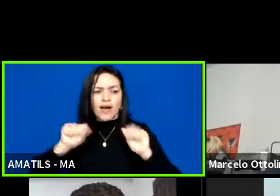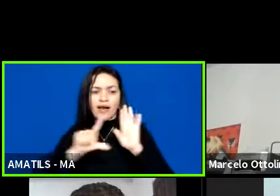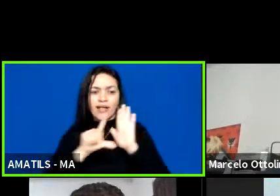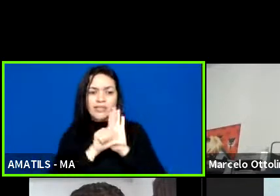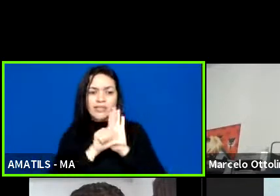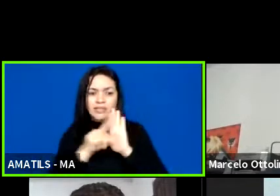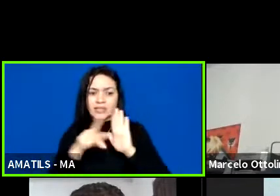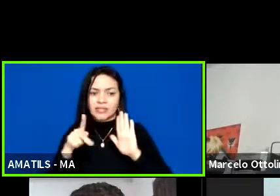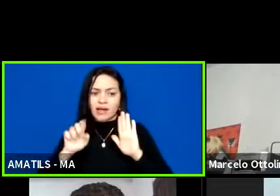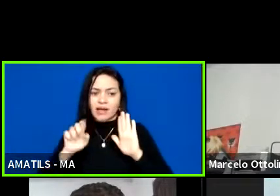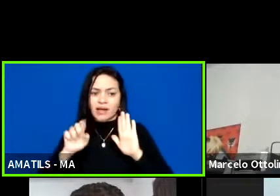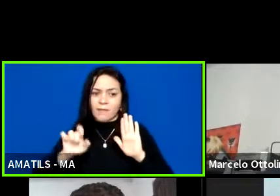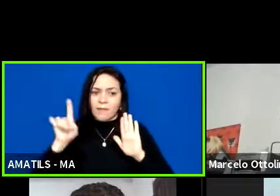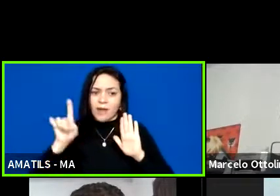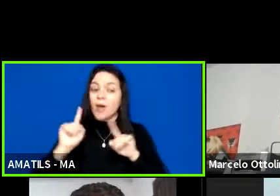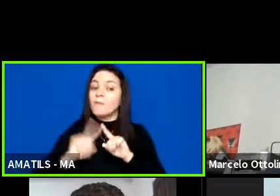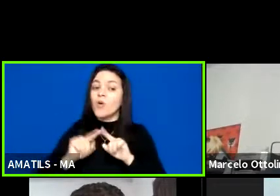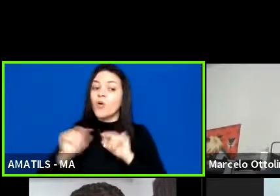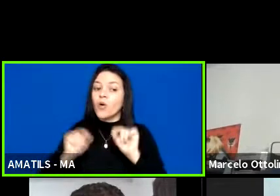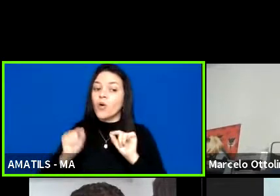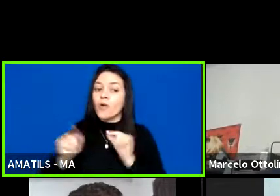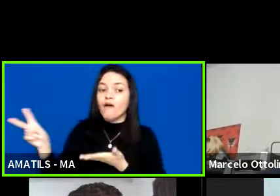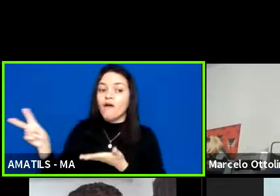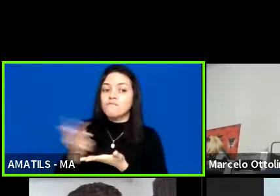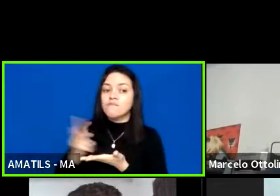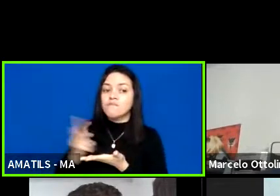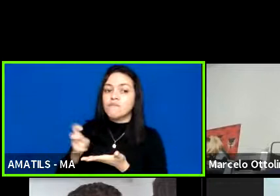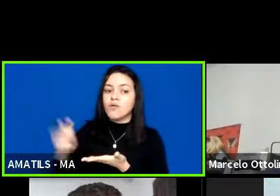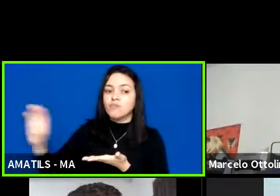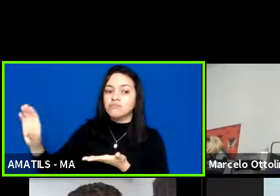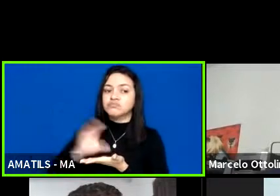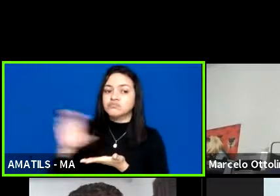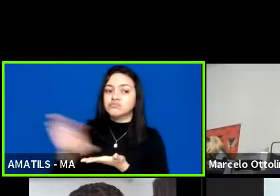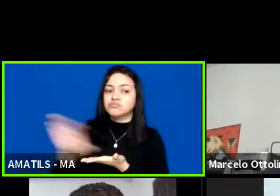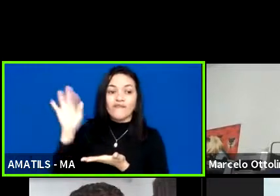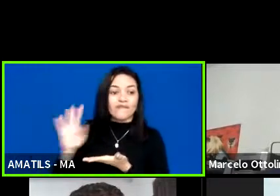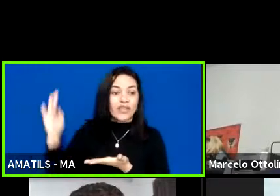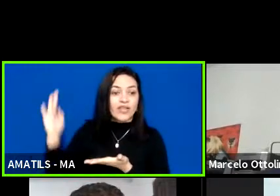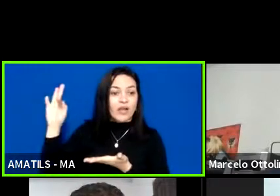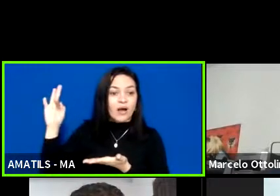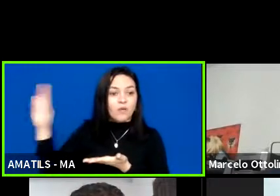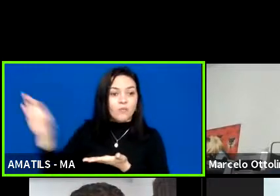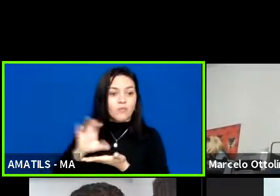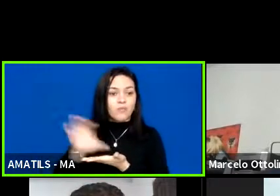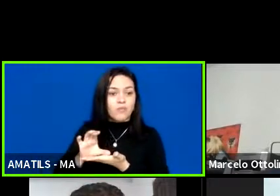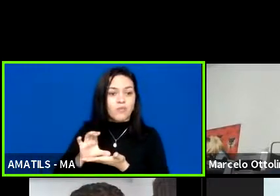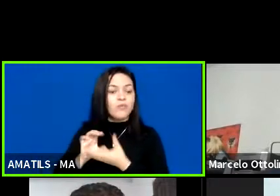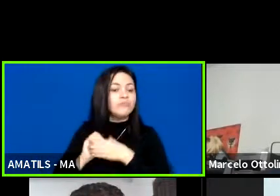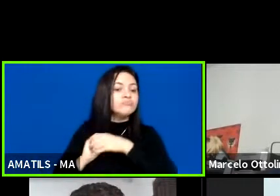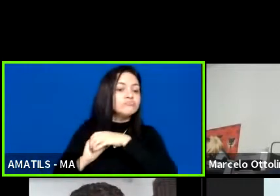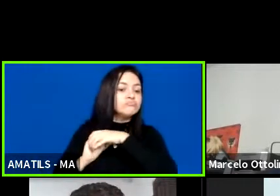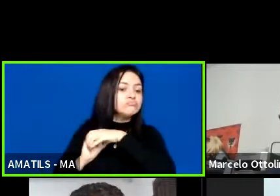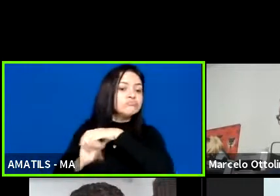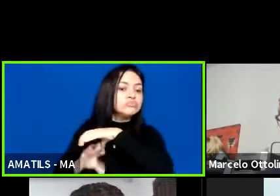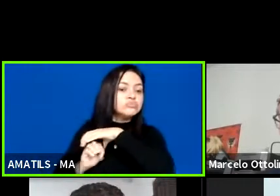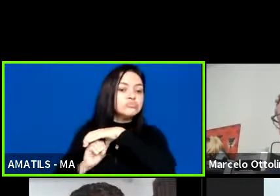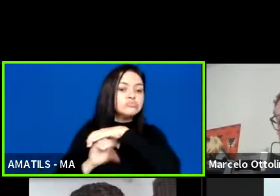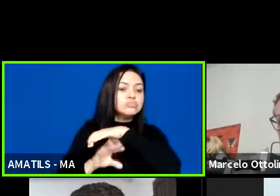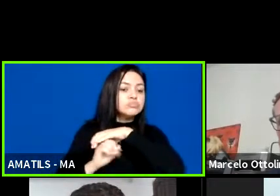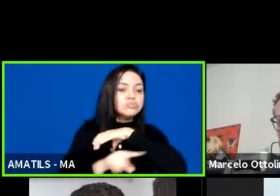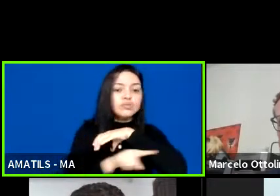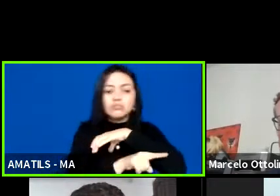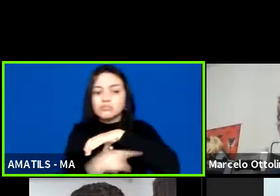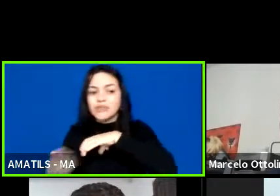está repassando um recurso que tem origem federal e a lei impõe isso a ela. As entidades